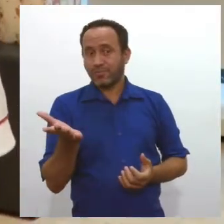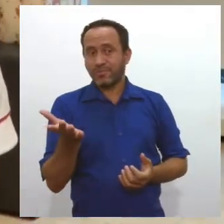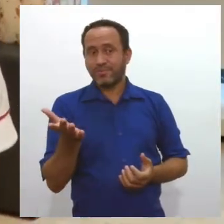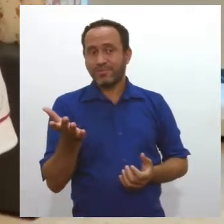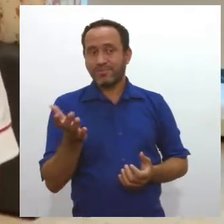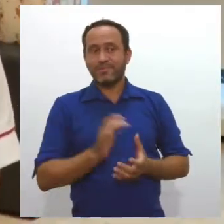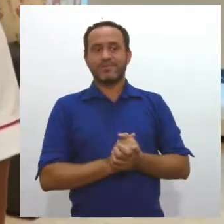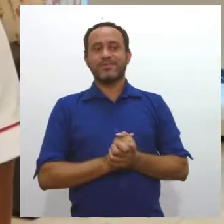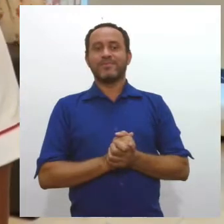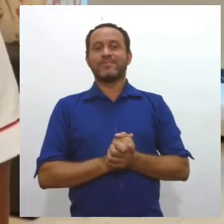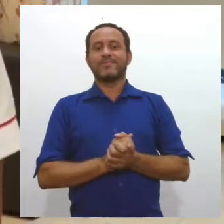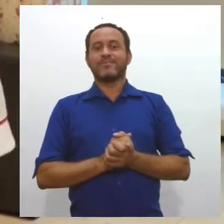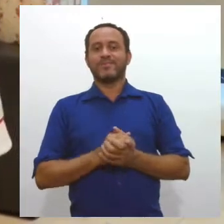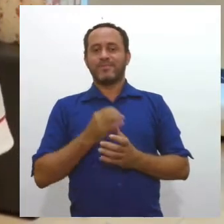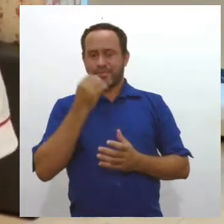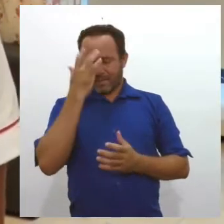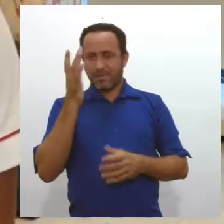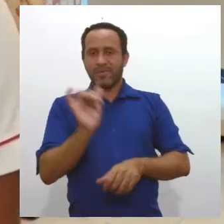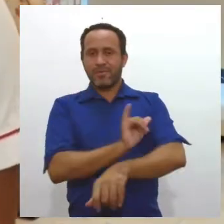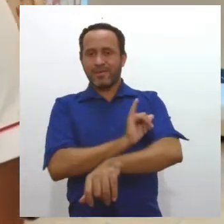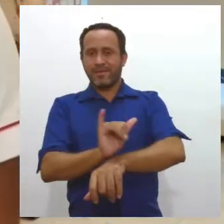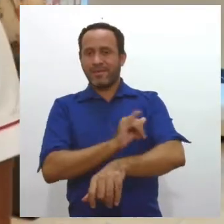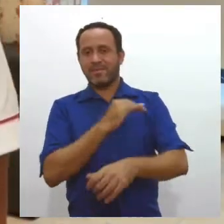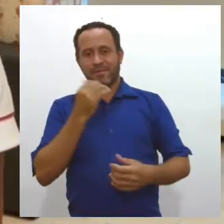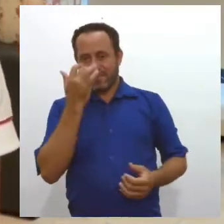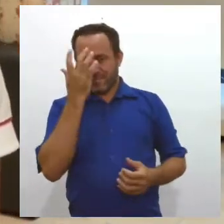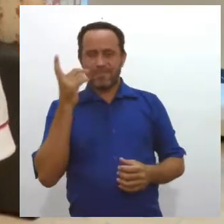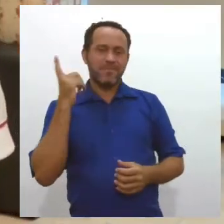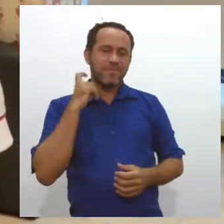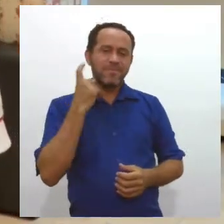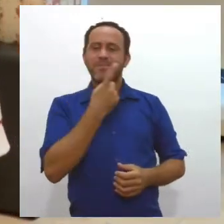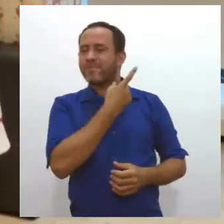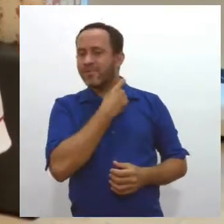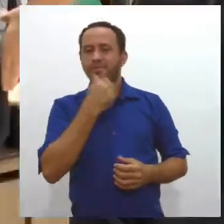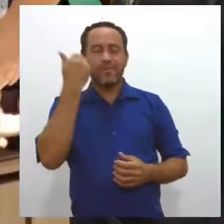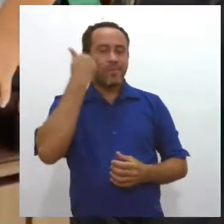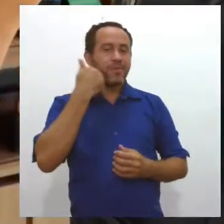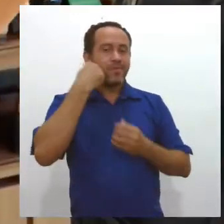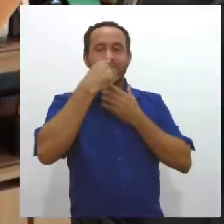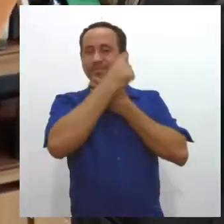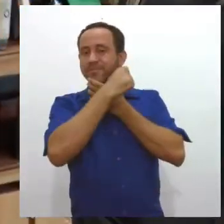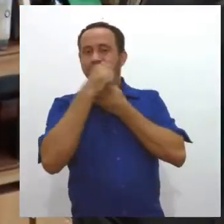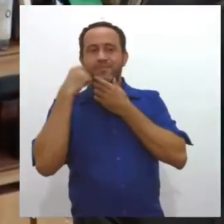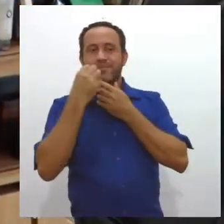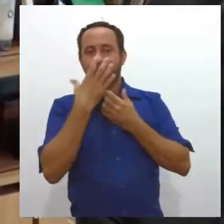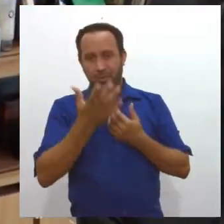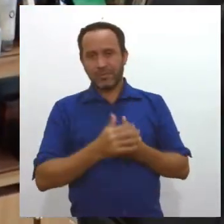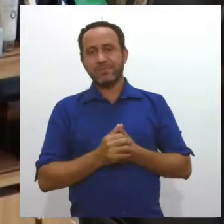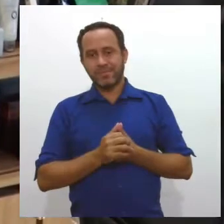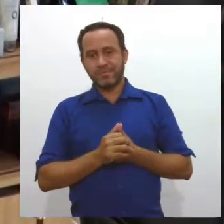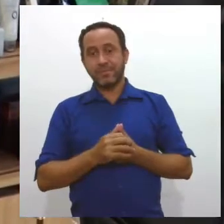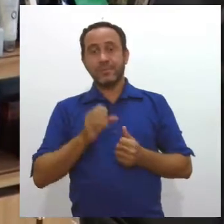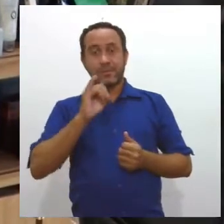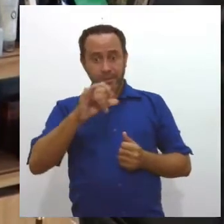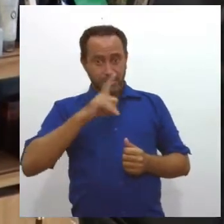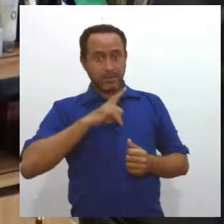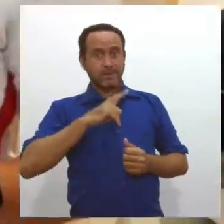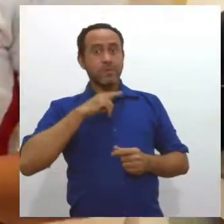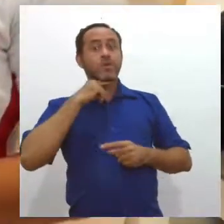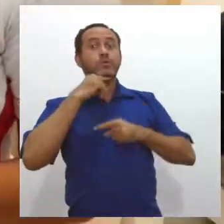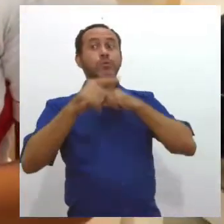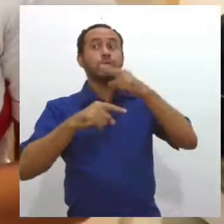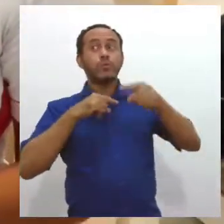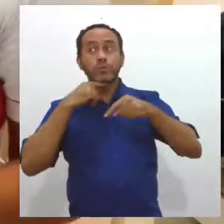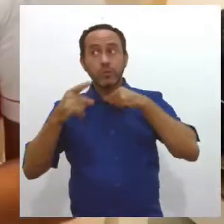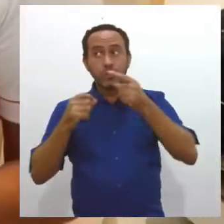zero criatividade, aí eu prefiro dar perfume mesmo. Perfume, espuma de barbear, essas coisas. E se ainda assim tiver alguém com dúvida no